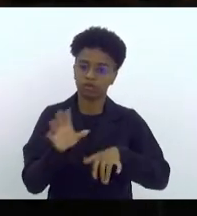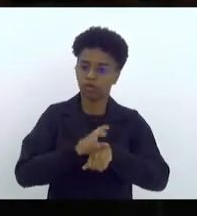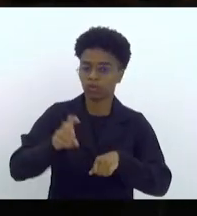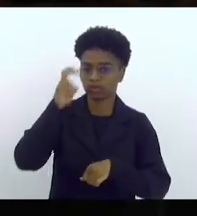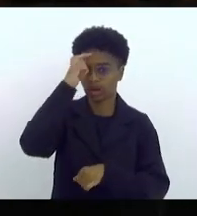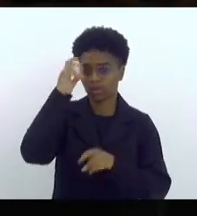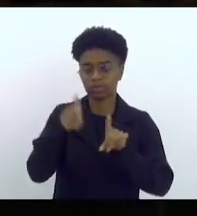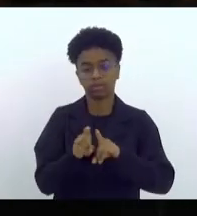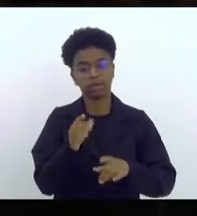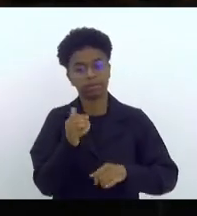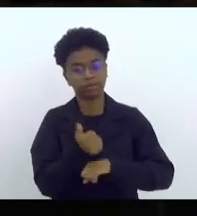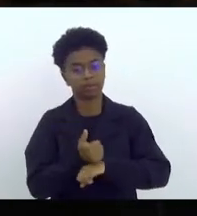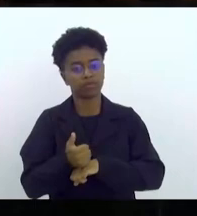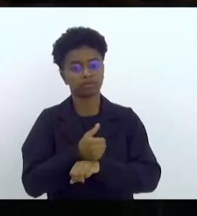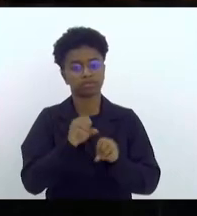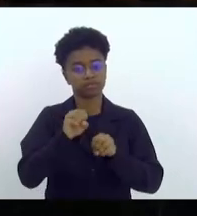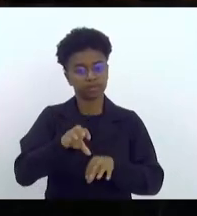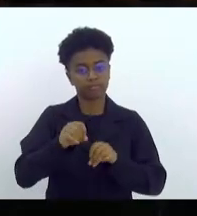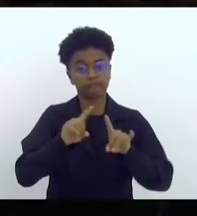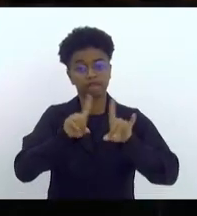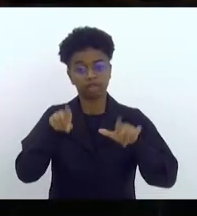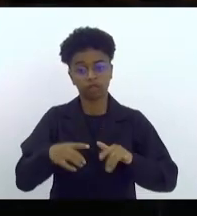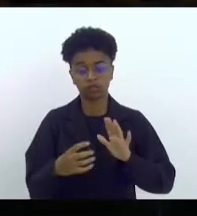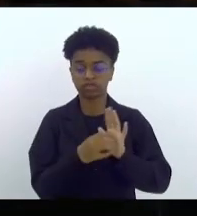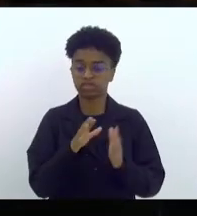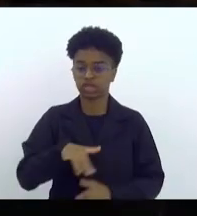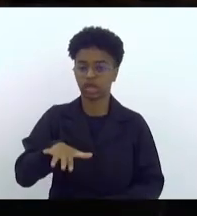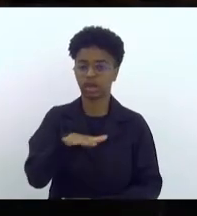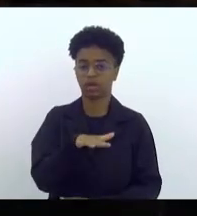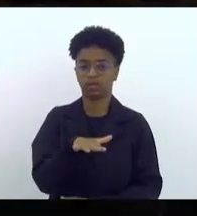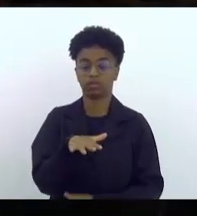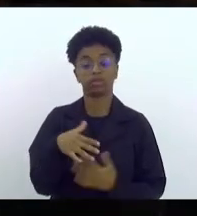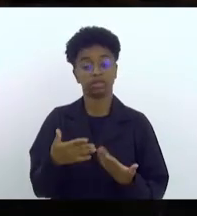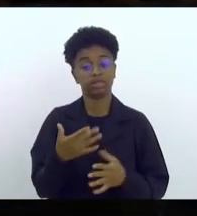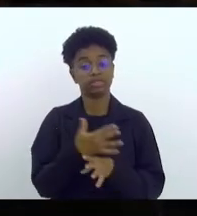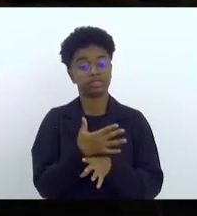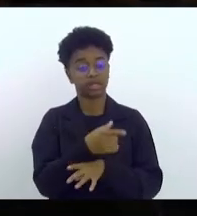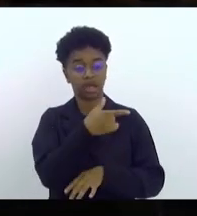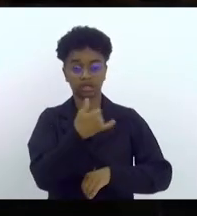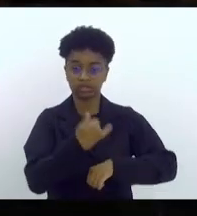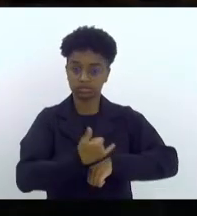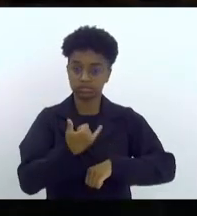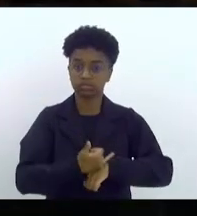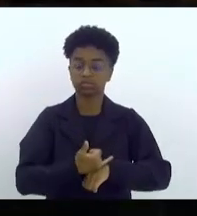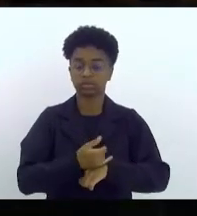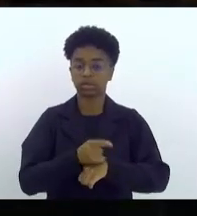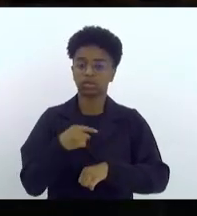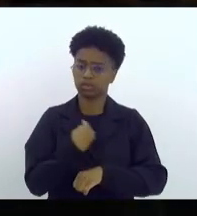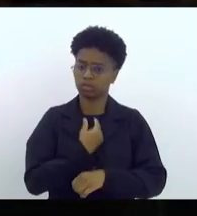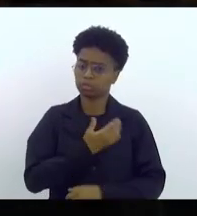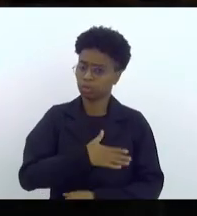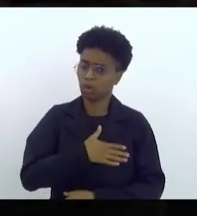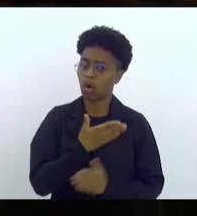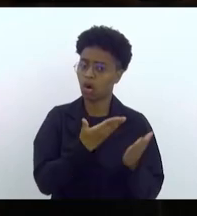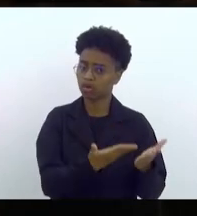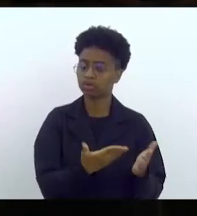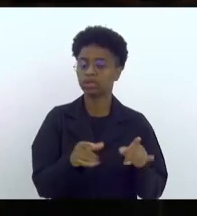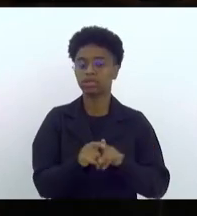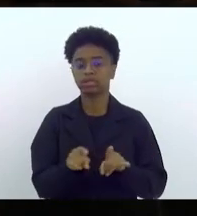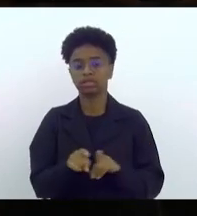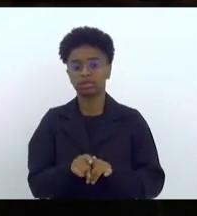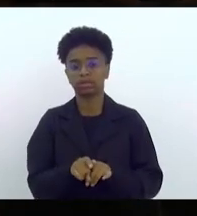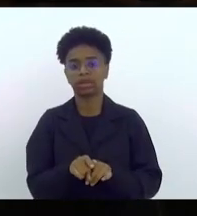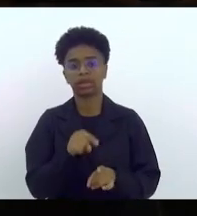os profissionais de educação servidores no geral. A cidade de Volta Redonda nos é muito querida e, por lá,